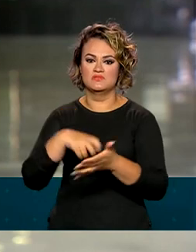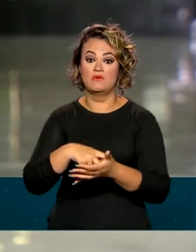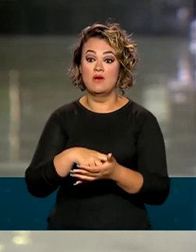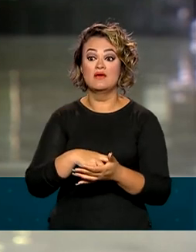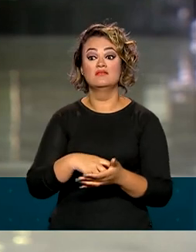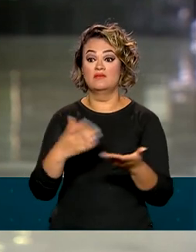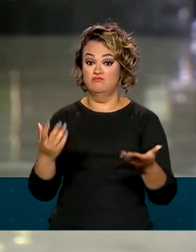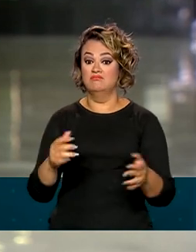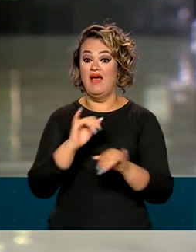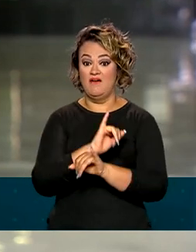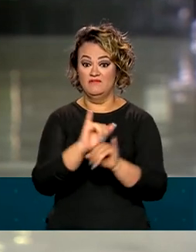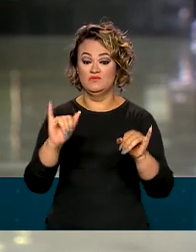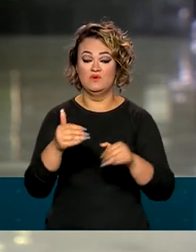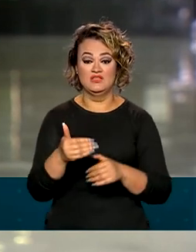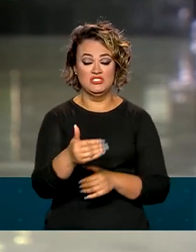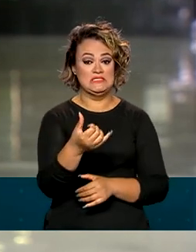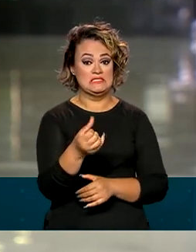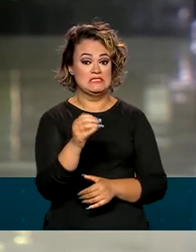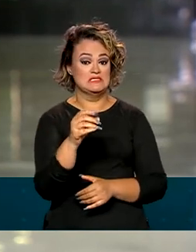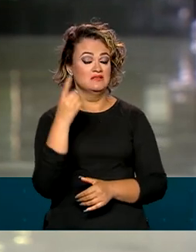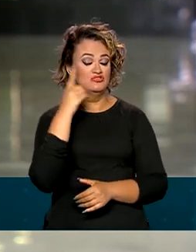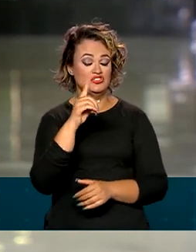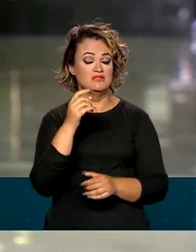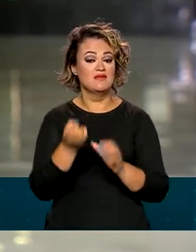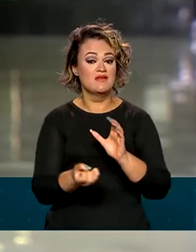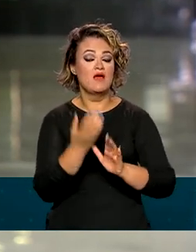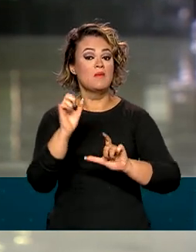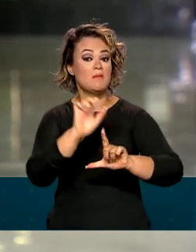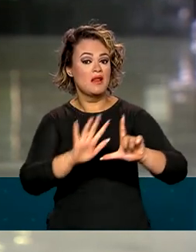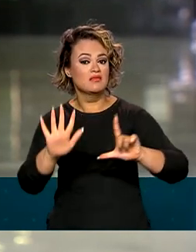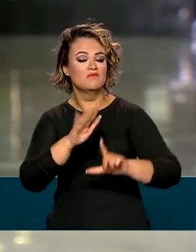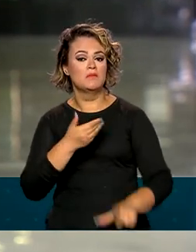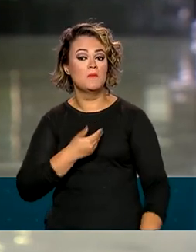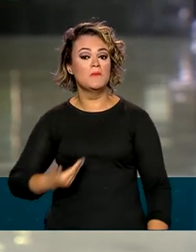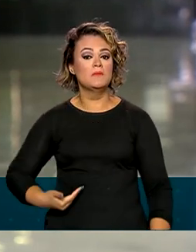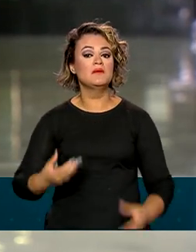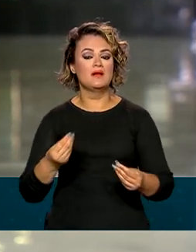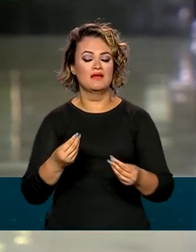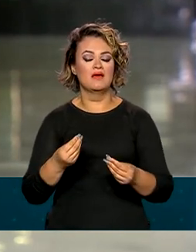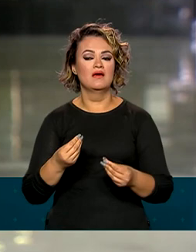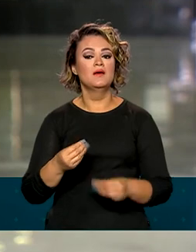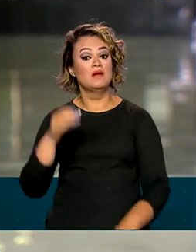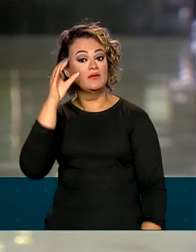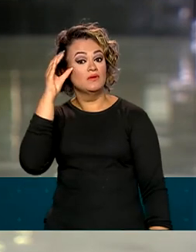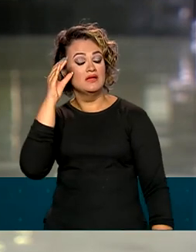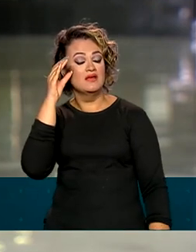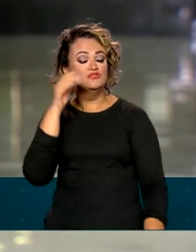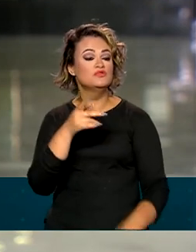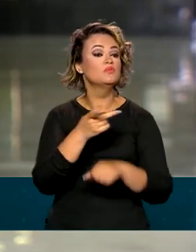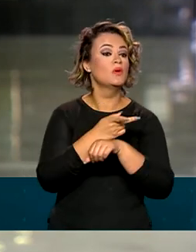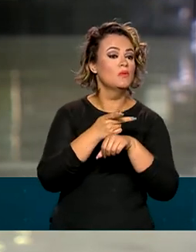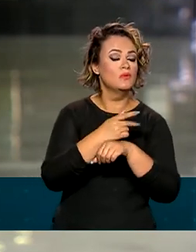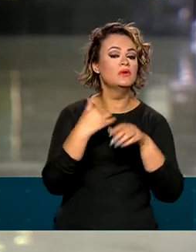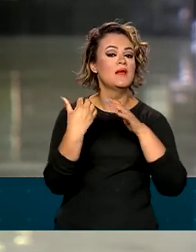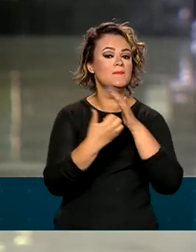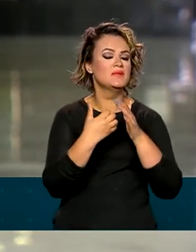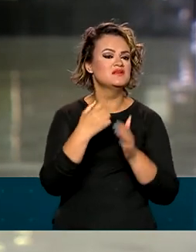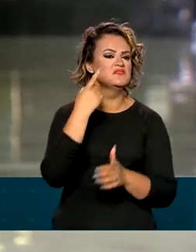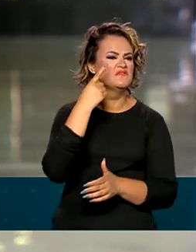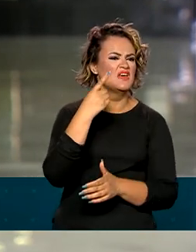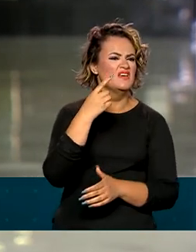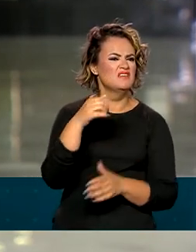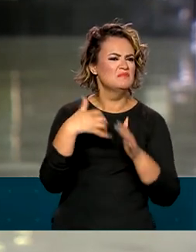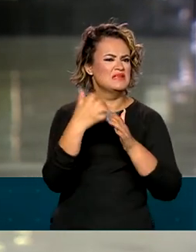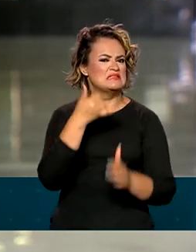empresas criem em até 60 dias uma plataforma pública para que o consumidor possa consultar a empresa titular que faz essas